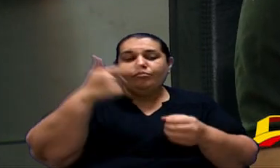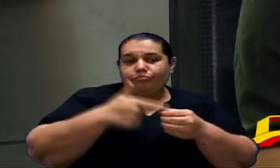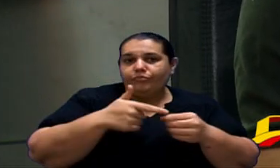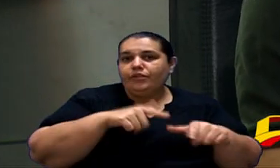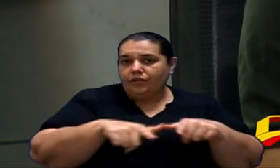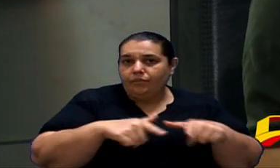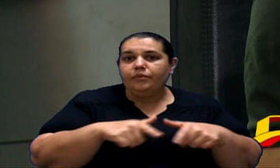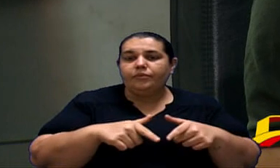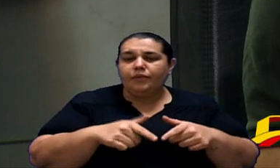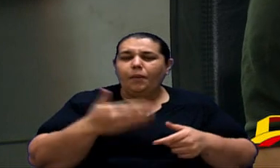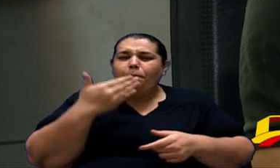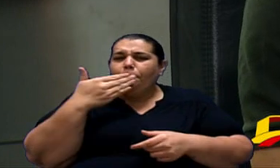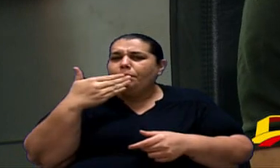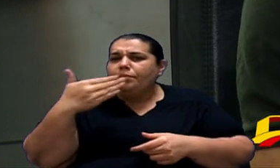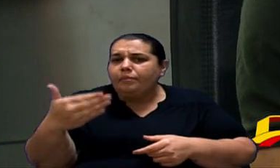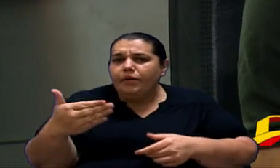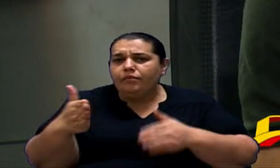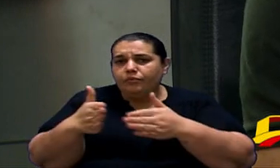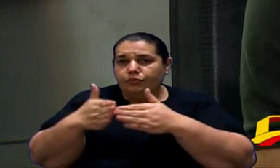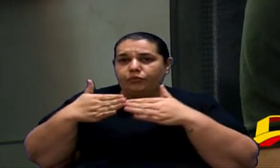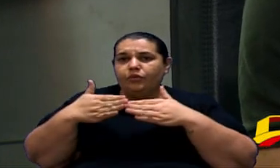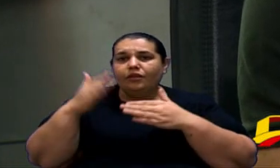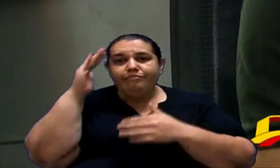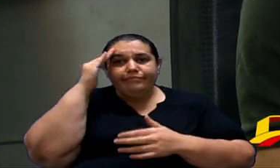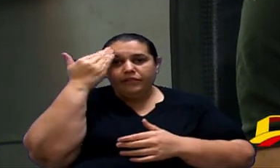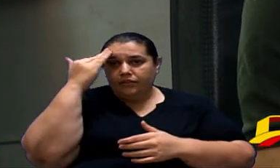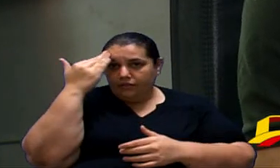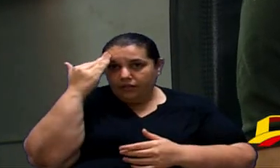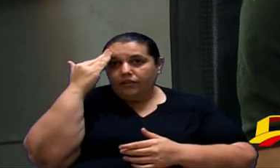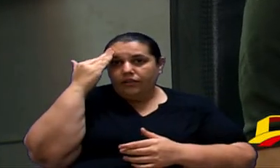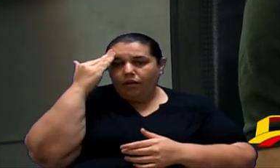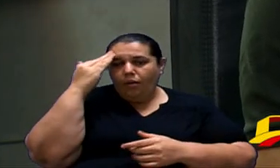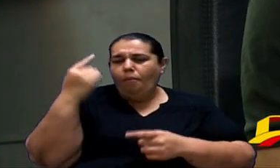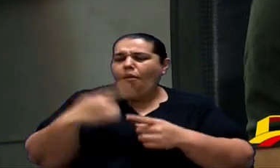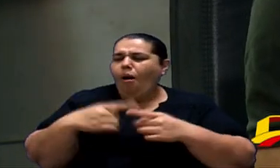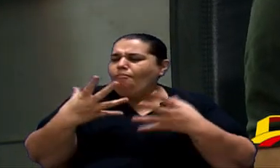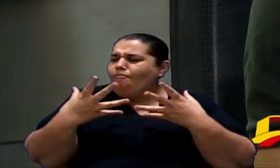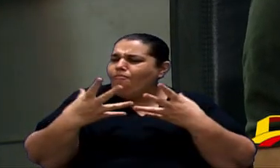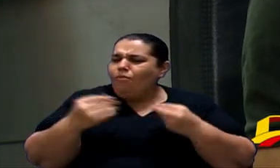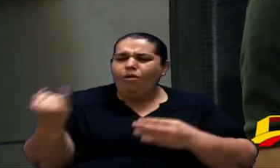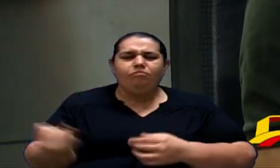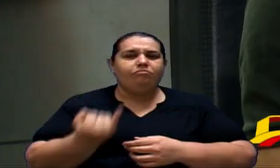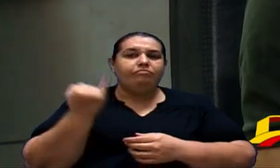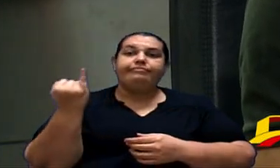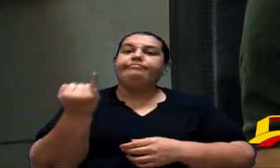que vocês que entendam, porque é muito importante